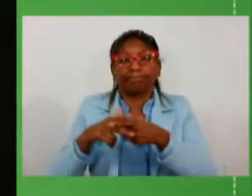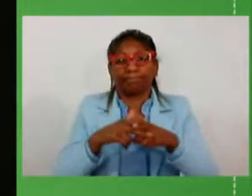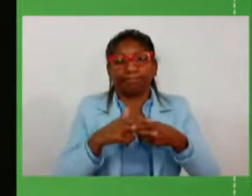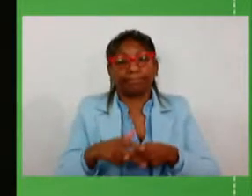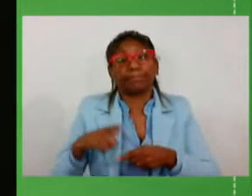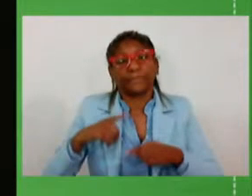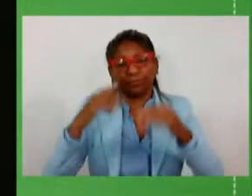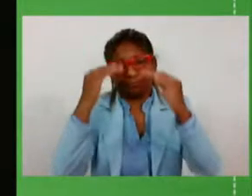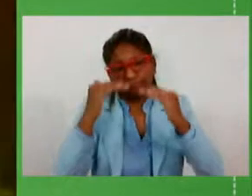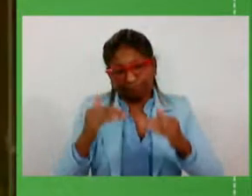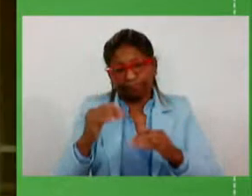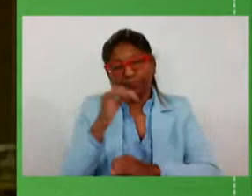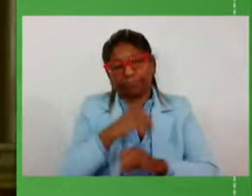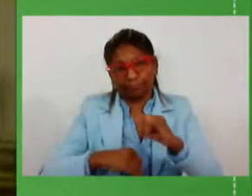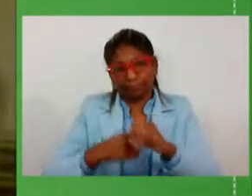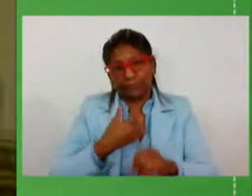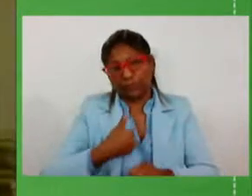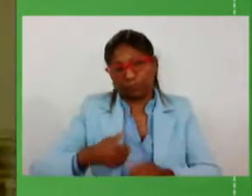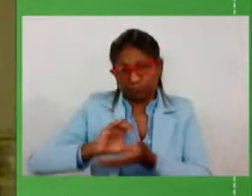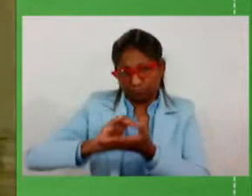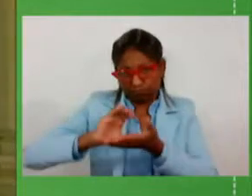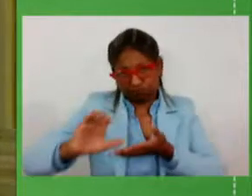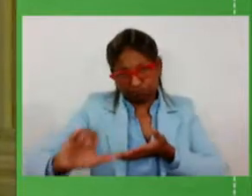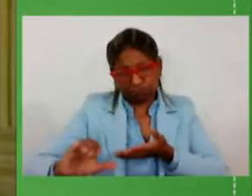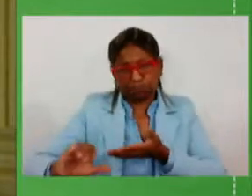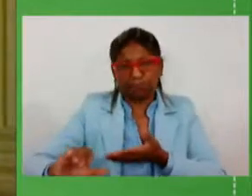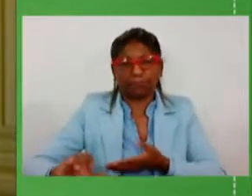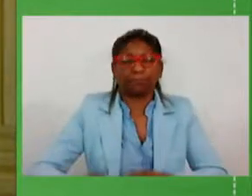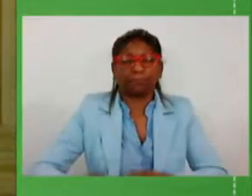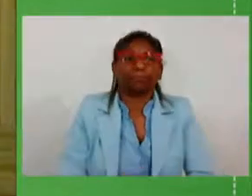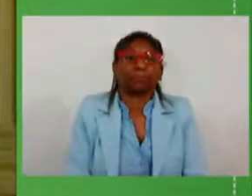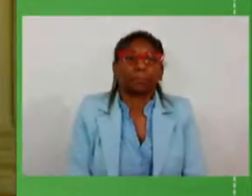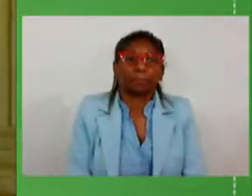aporte que o Estado faz na conserva de rodovias